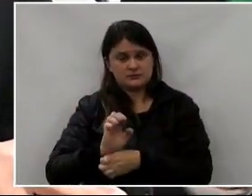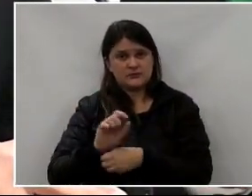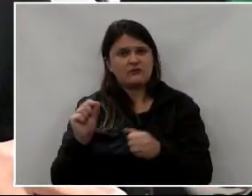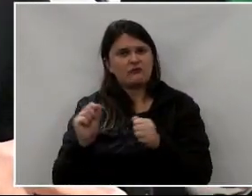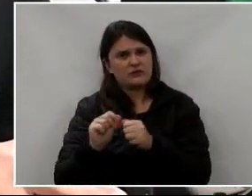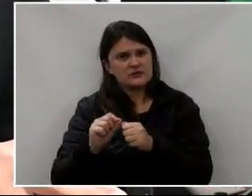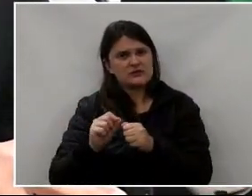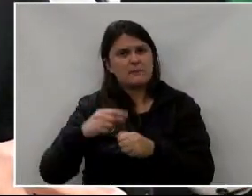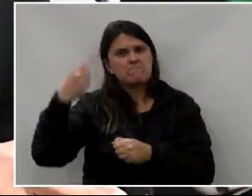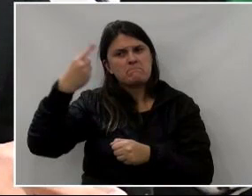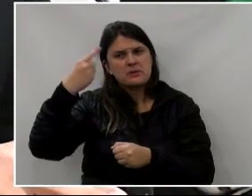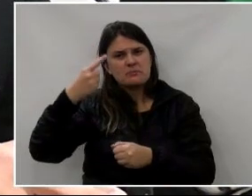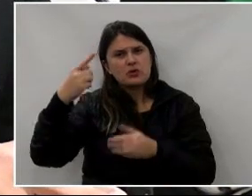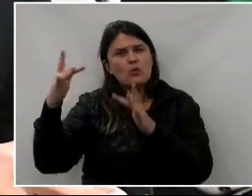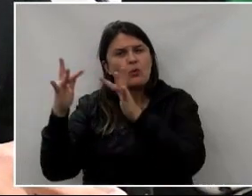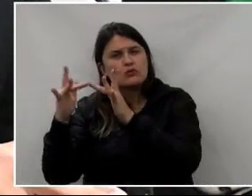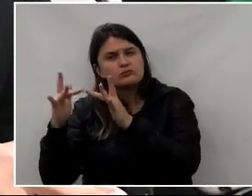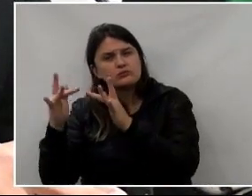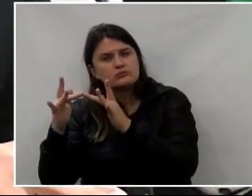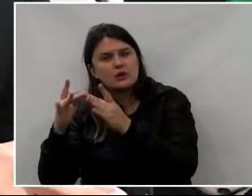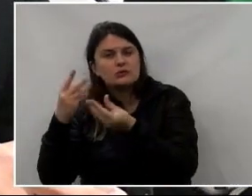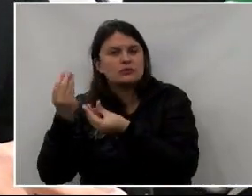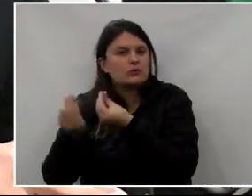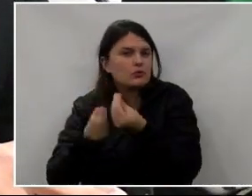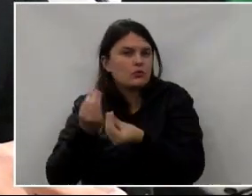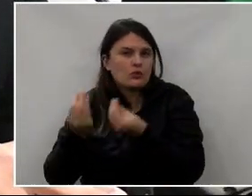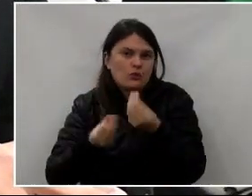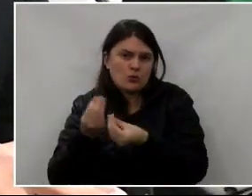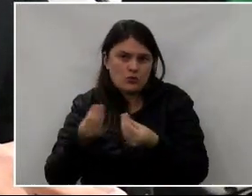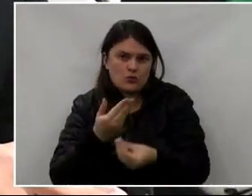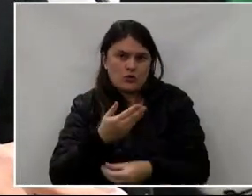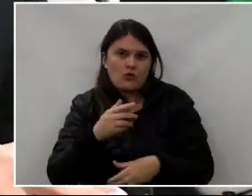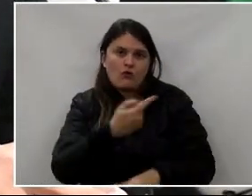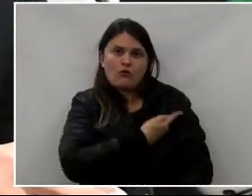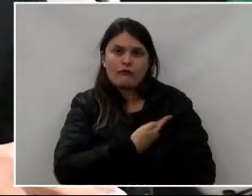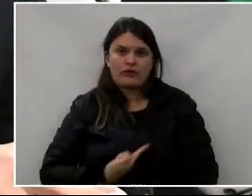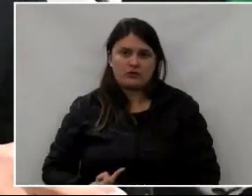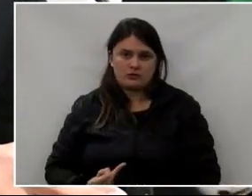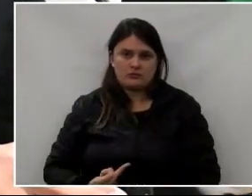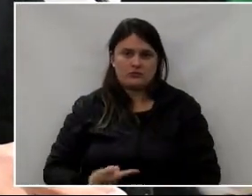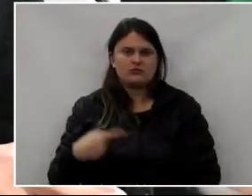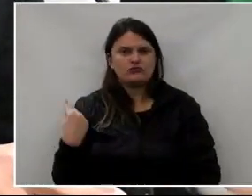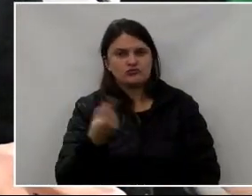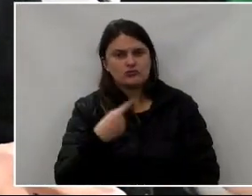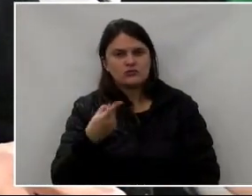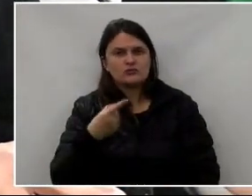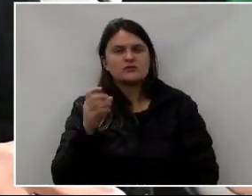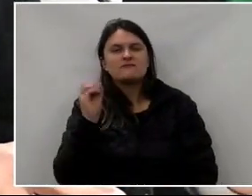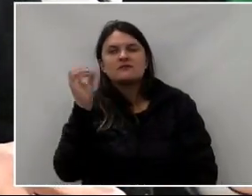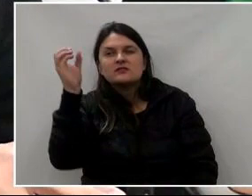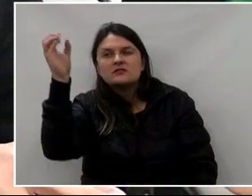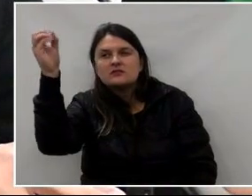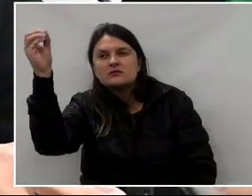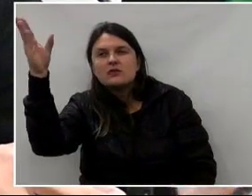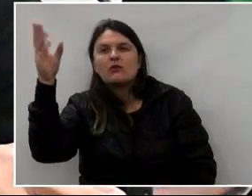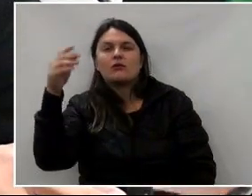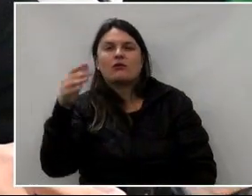fizesse essa primeira ponte, onde tivemos as visitas técnicas, tanto nós indo daqui até lá,